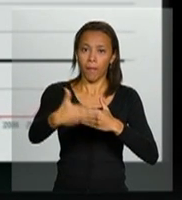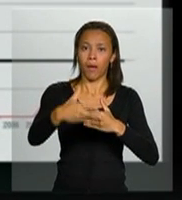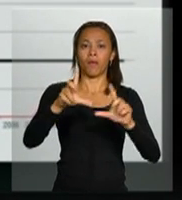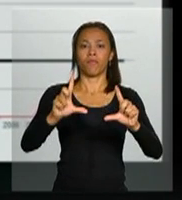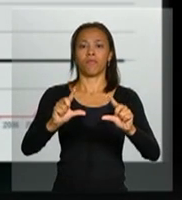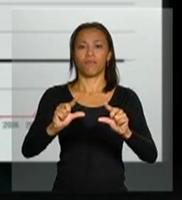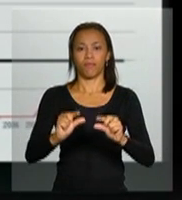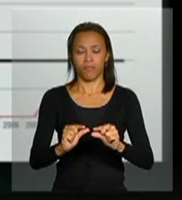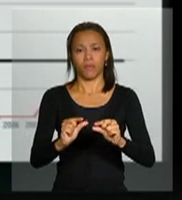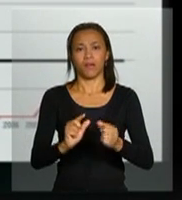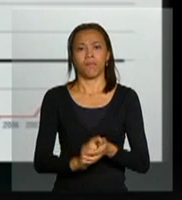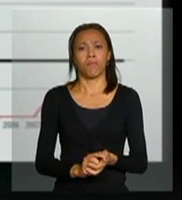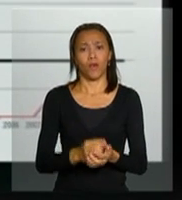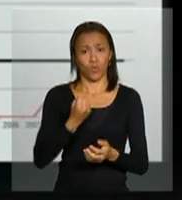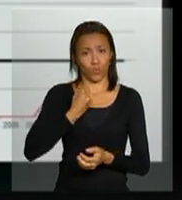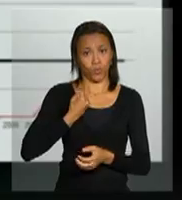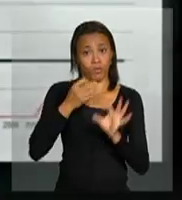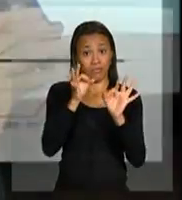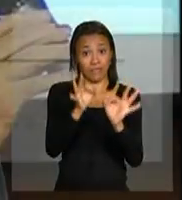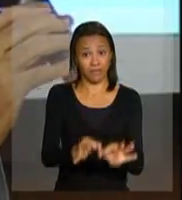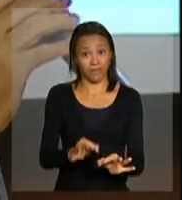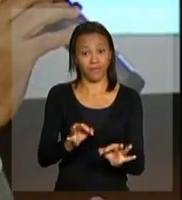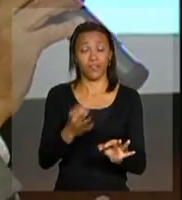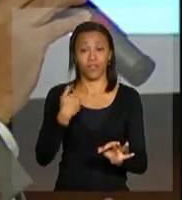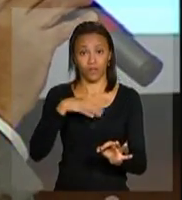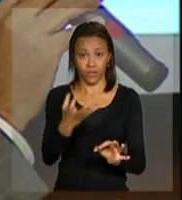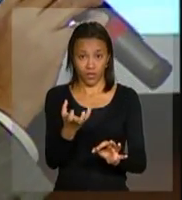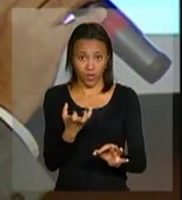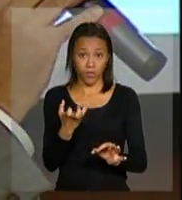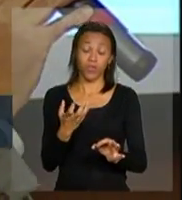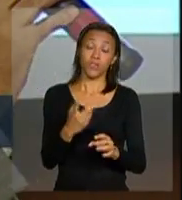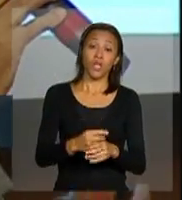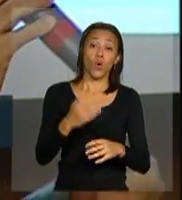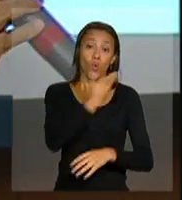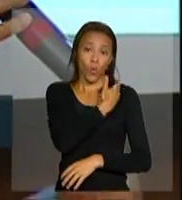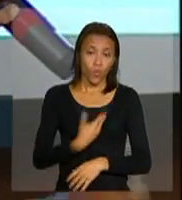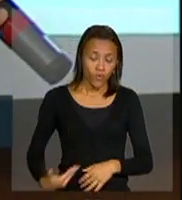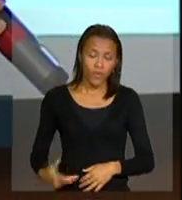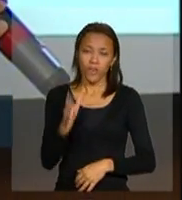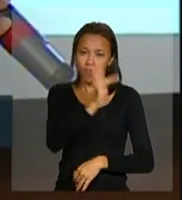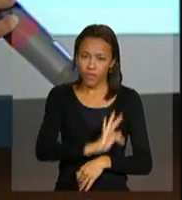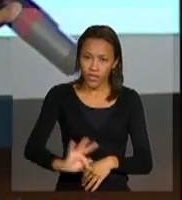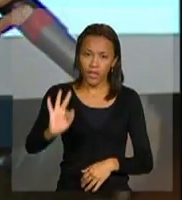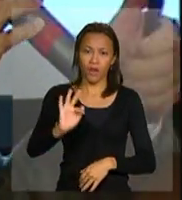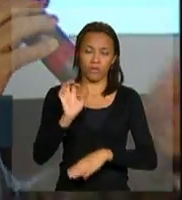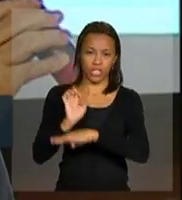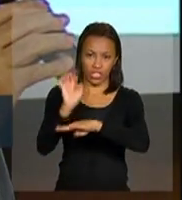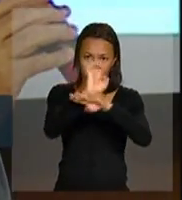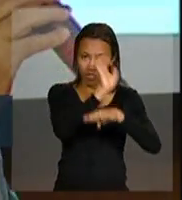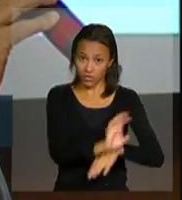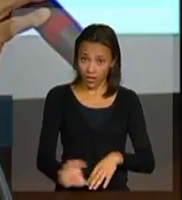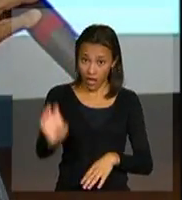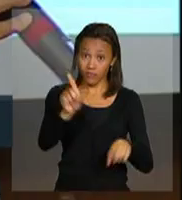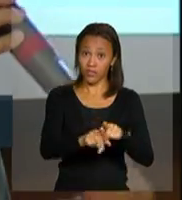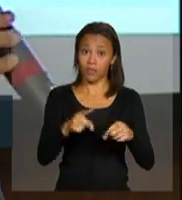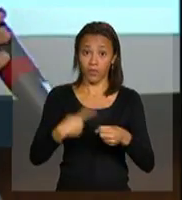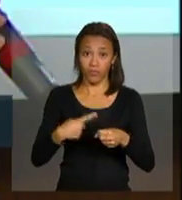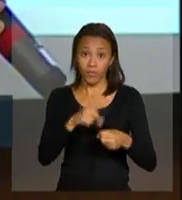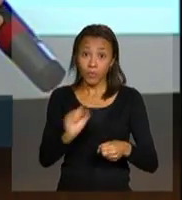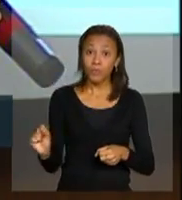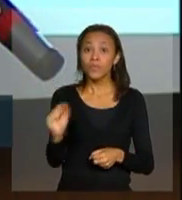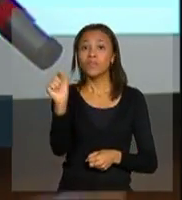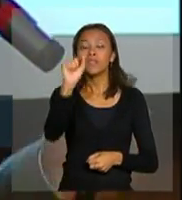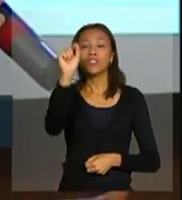ideal. E, como eu disse, a ampliação da capacidade do governo federal, estados e municípios, envolvimento da cidade civil na